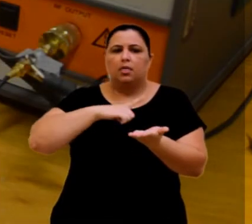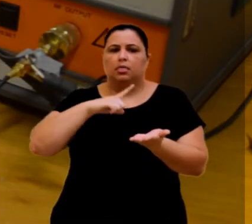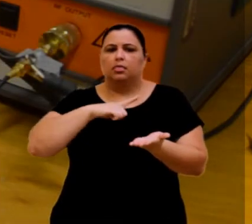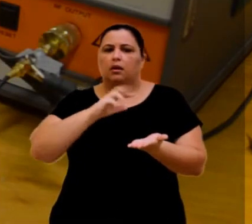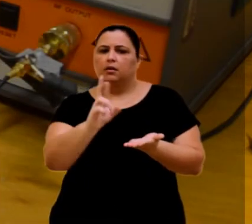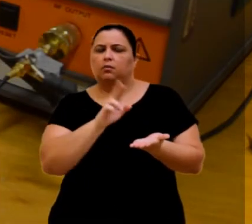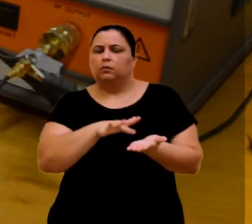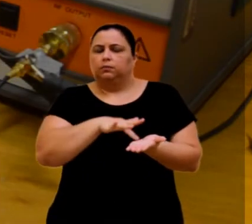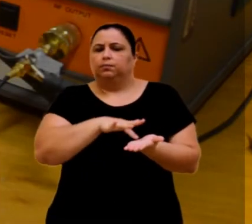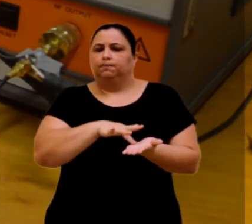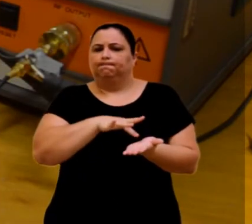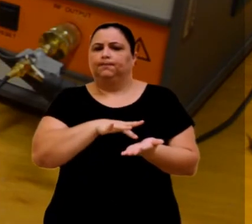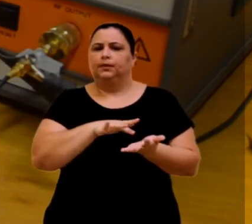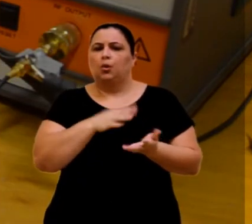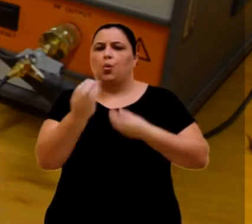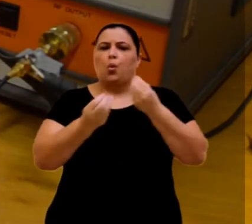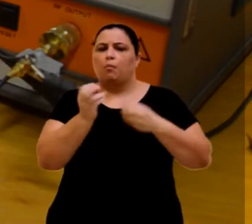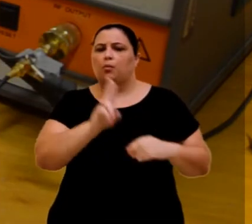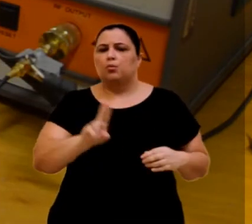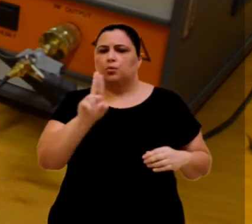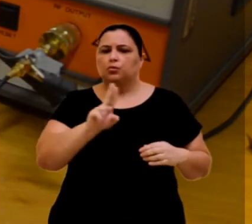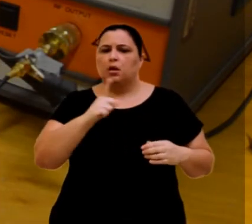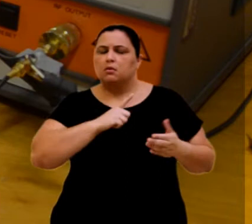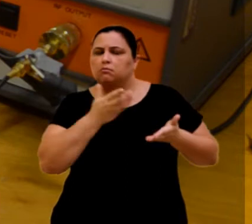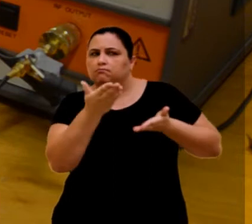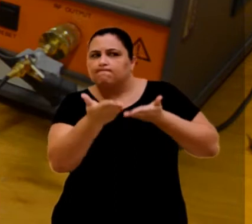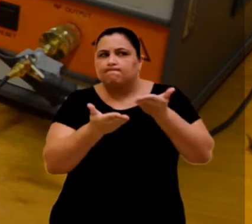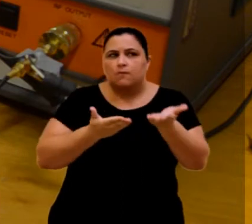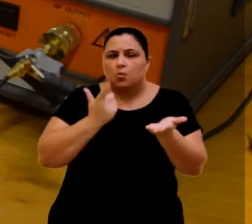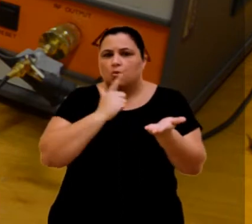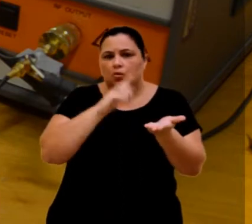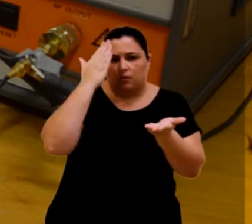fornecendo uma resposta tátil ao usuário durante o processo de interação.